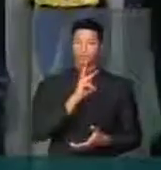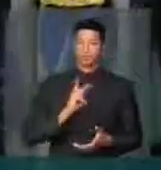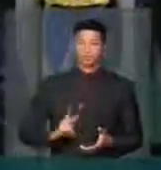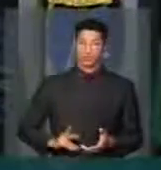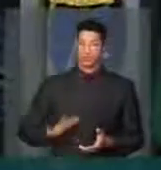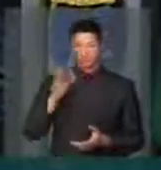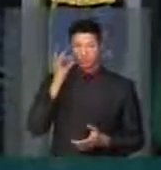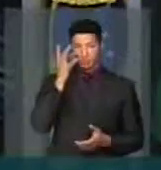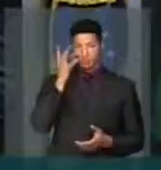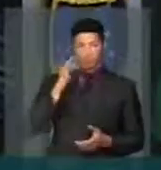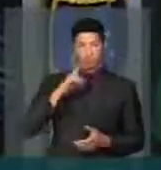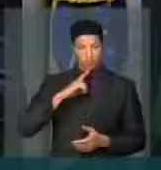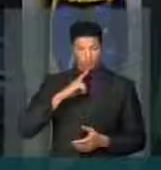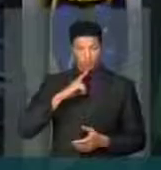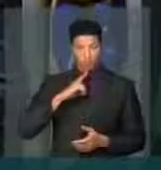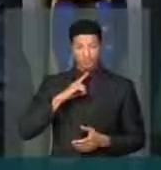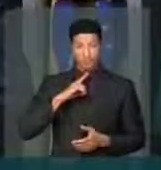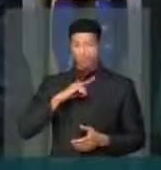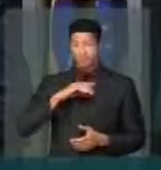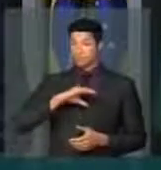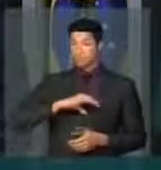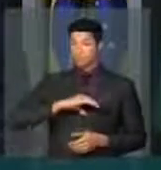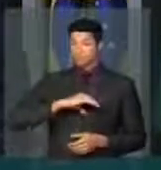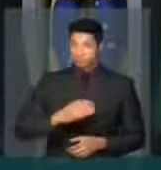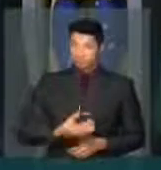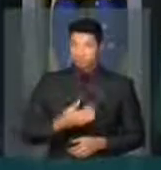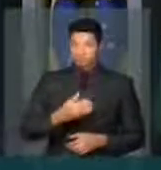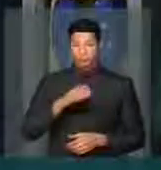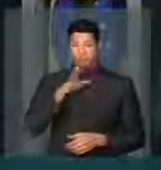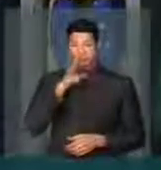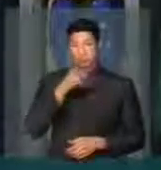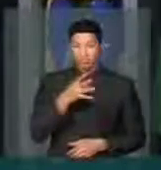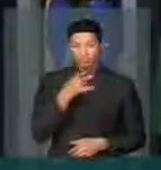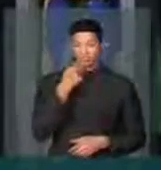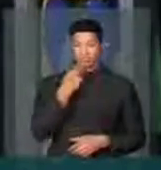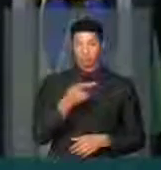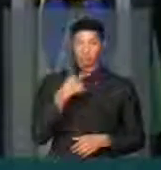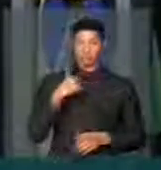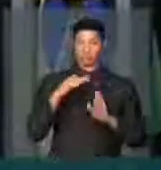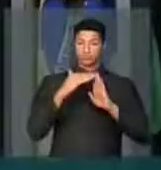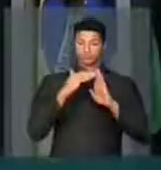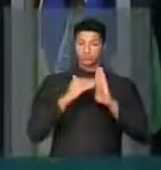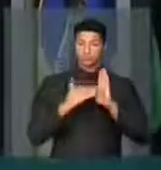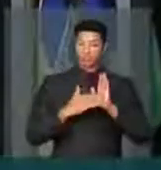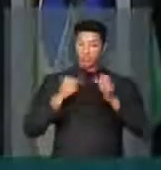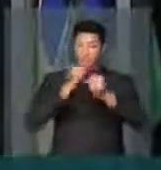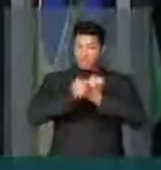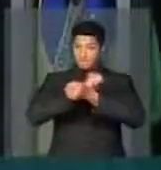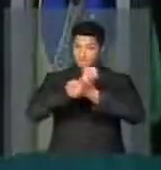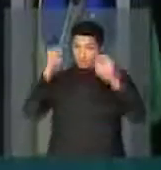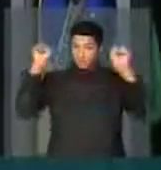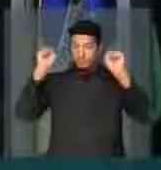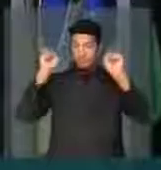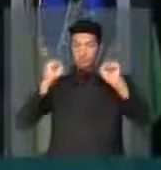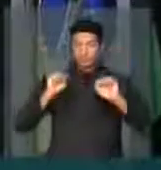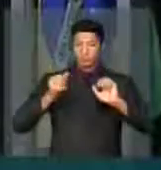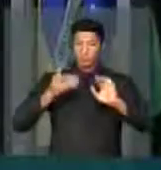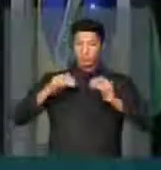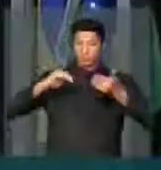teve a ousadia de dizer que há uma pauta bomba no Congresso Nacional.